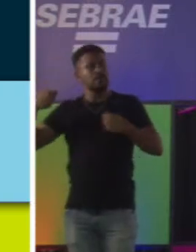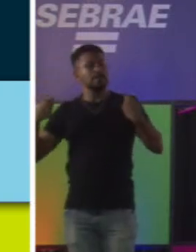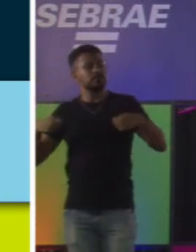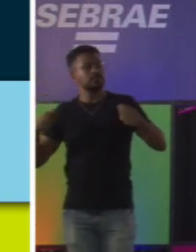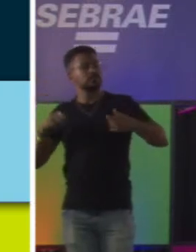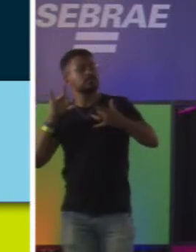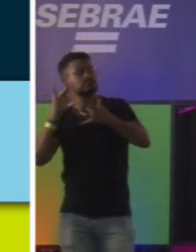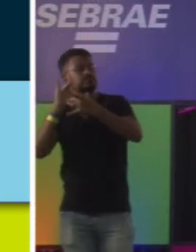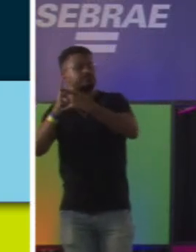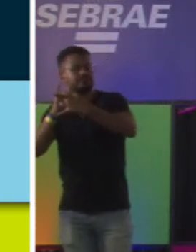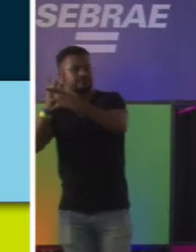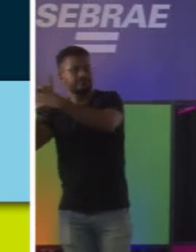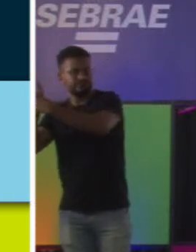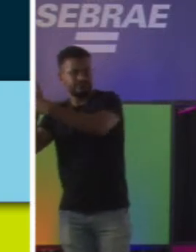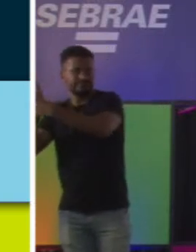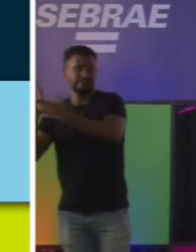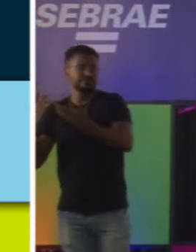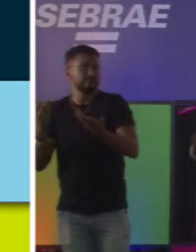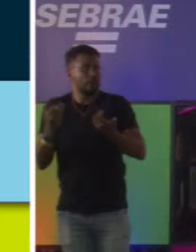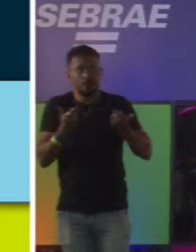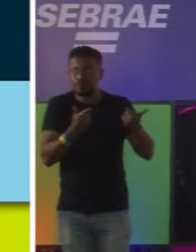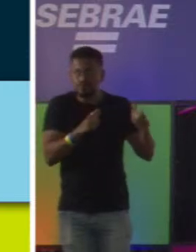eu te falar um negócio, não tem.